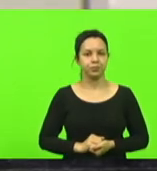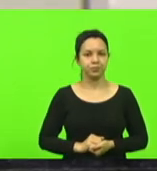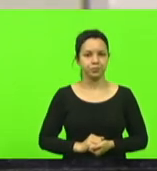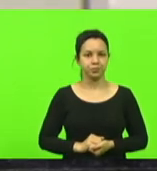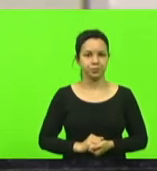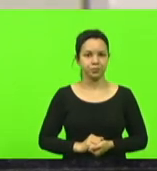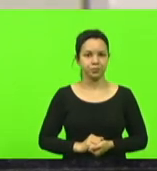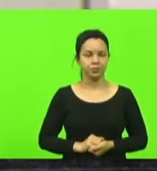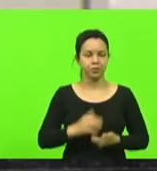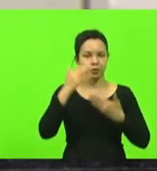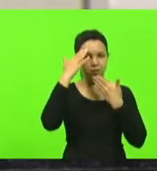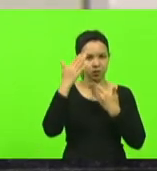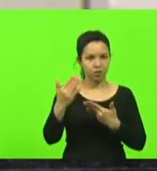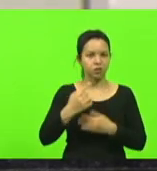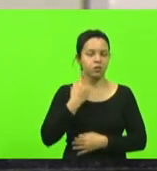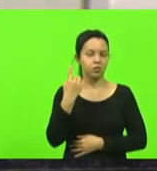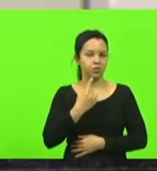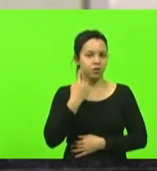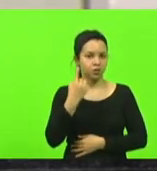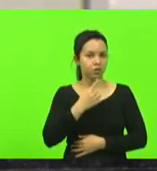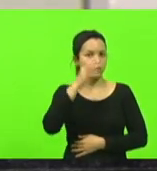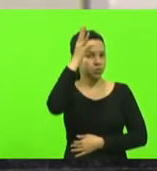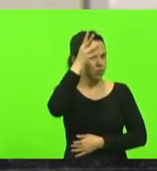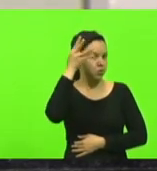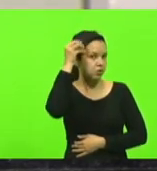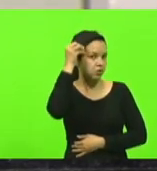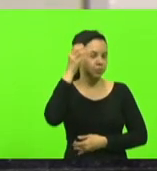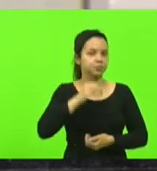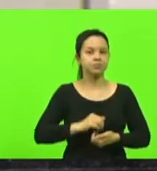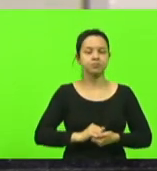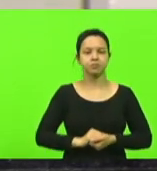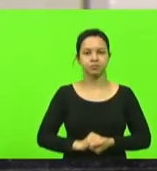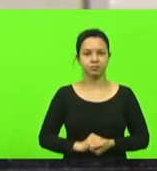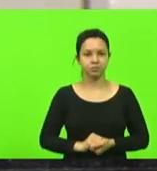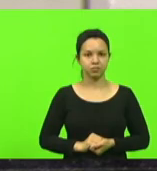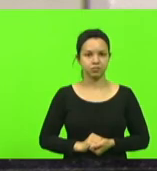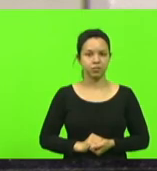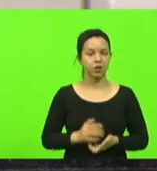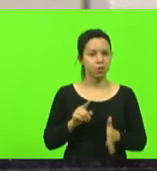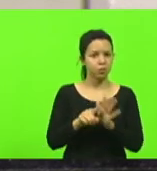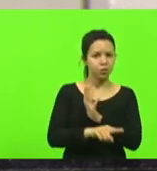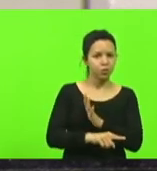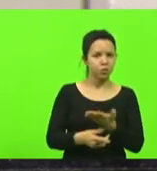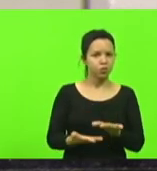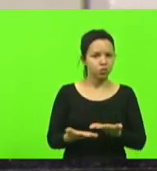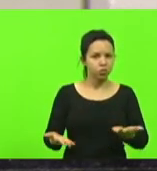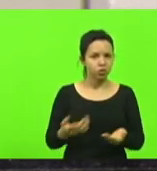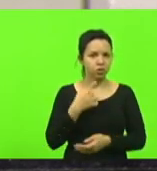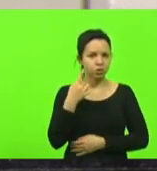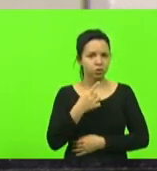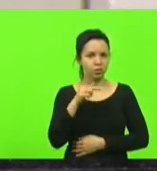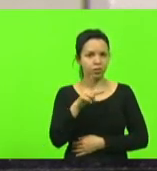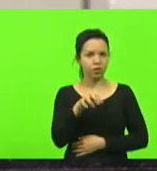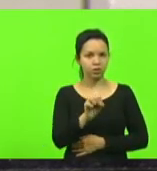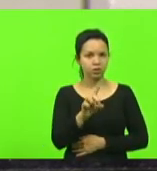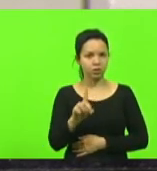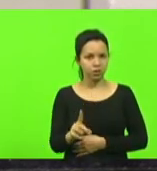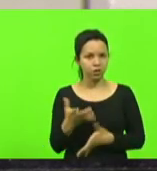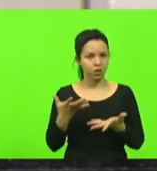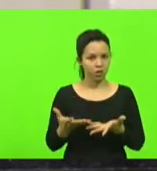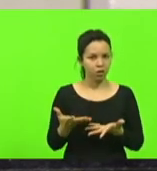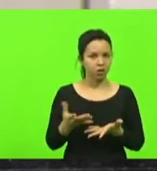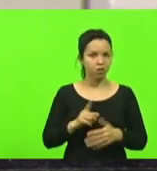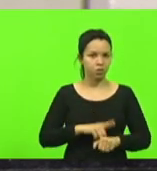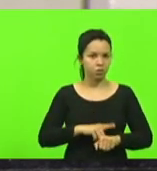obrigado deputada Luciene Carminati eu pergunto se os deputados do PSD gostariam de fazer o horário